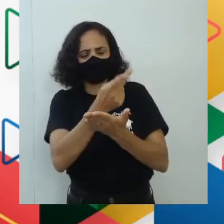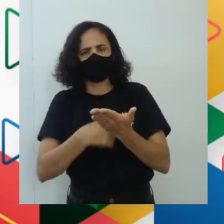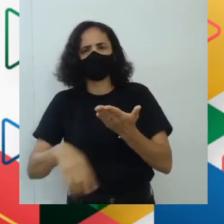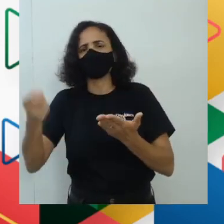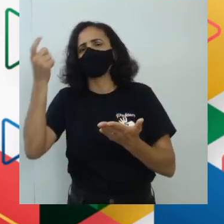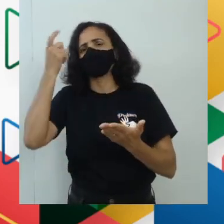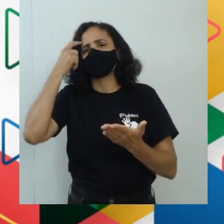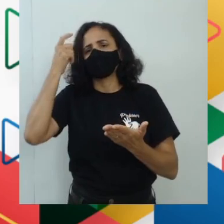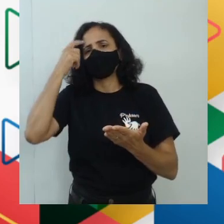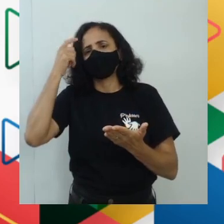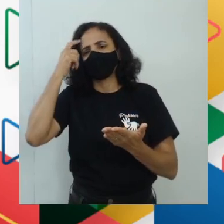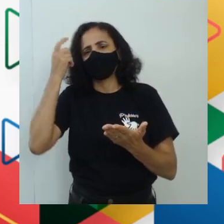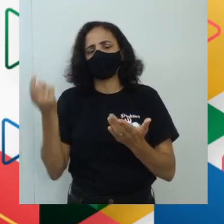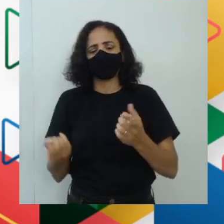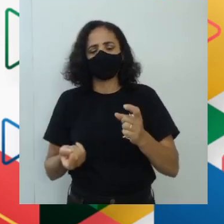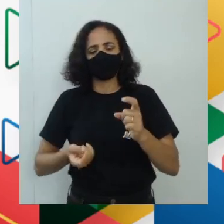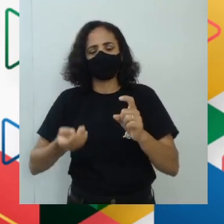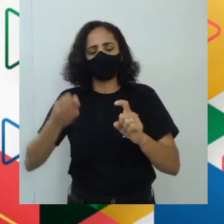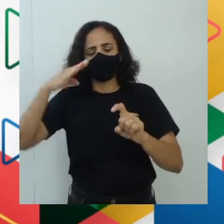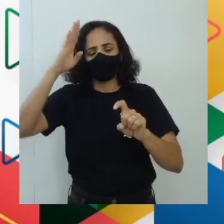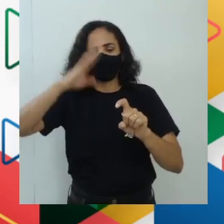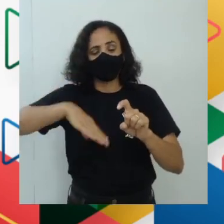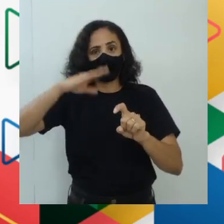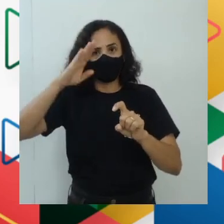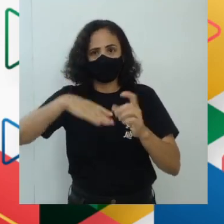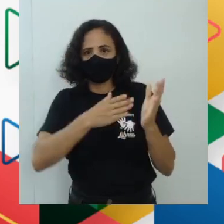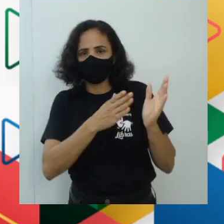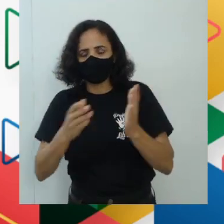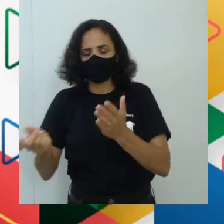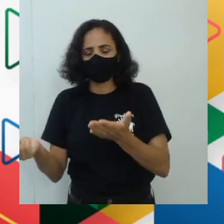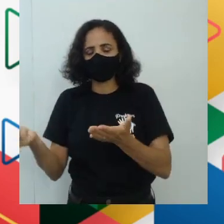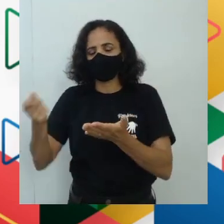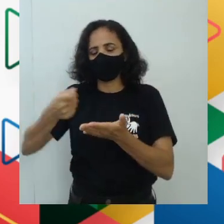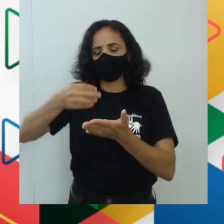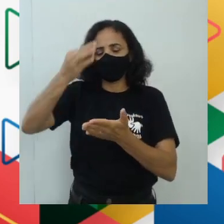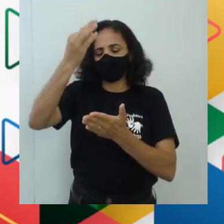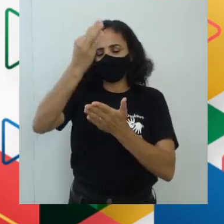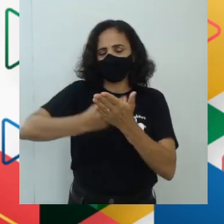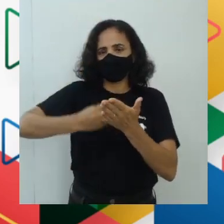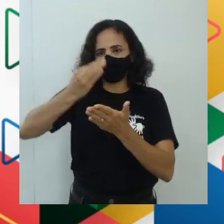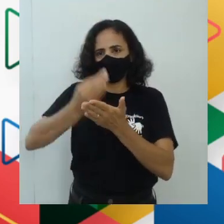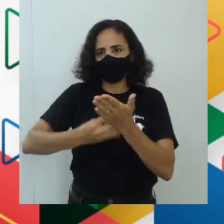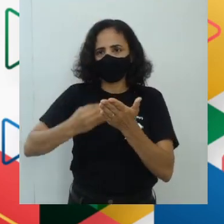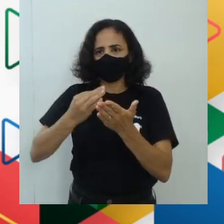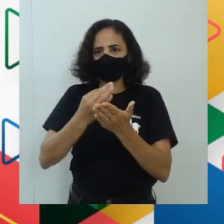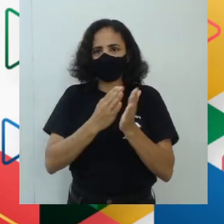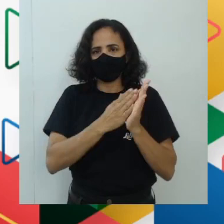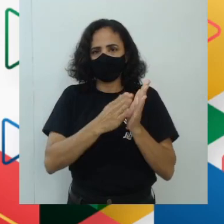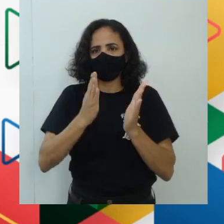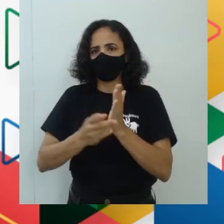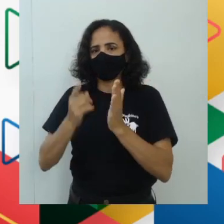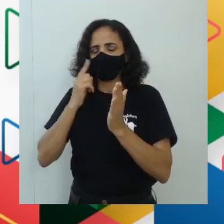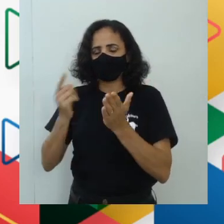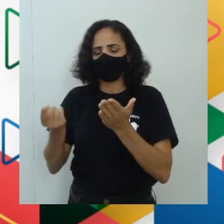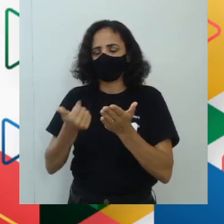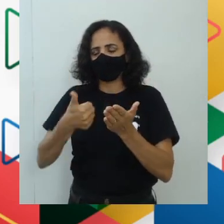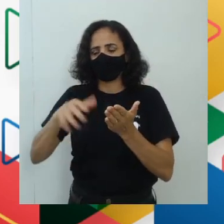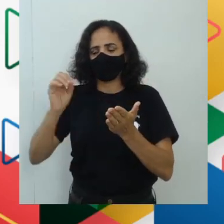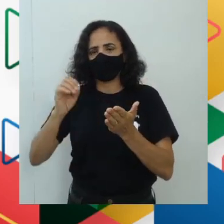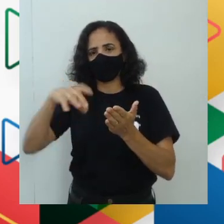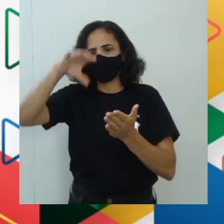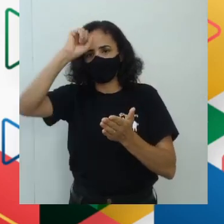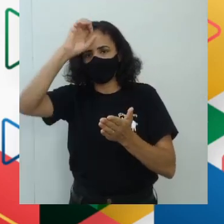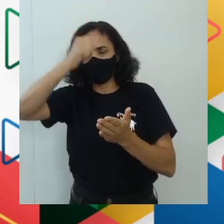pensamento mítico. O texto foi escrito por Gilberto de Mestay, que está no livro 10 lições de filosofia,